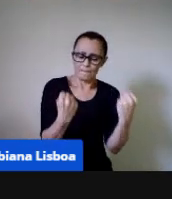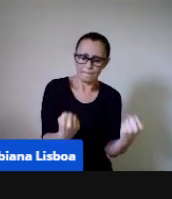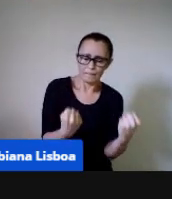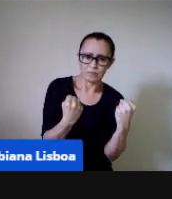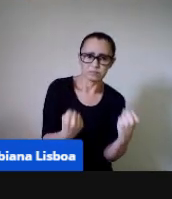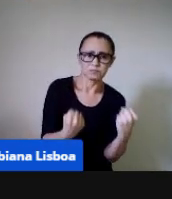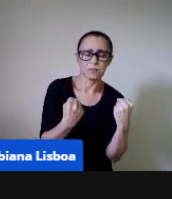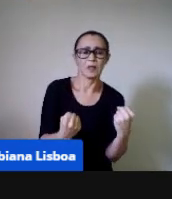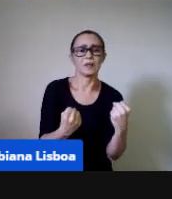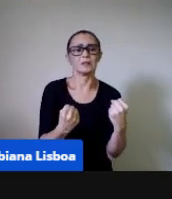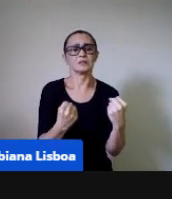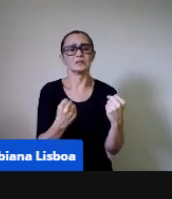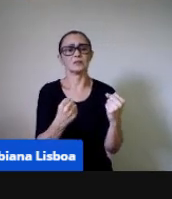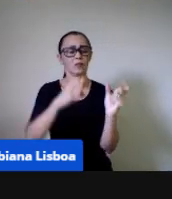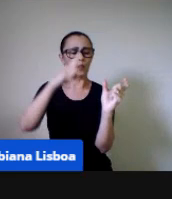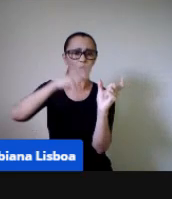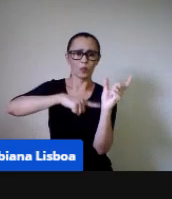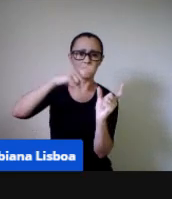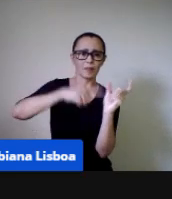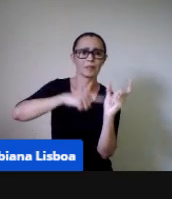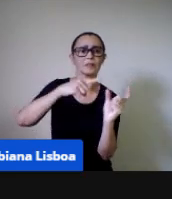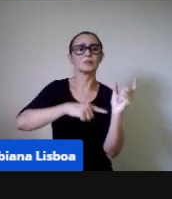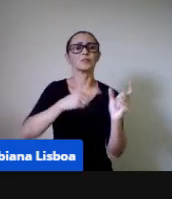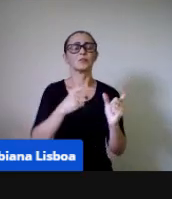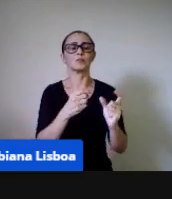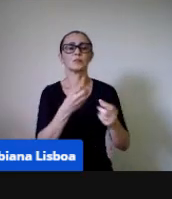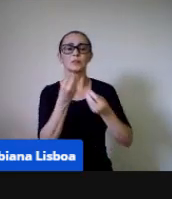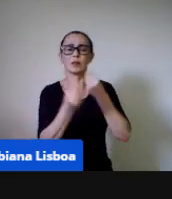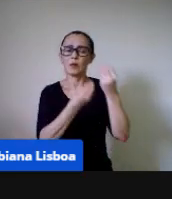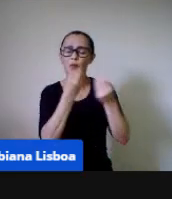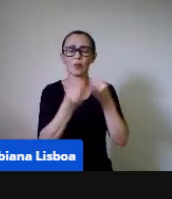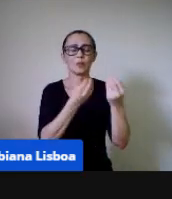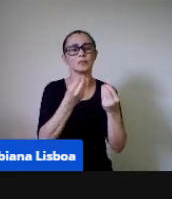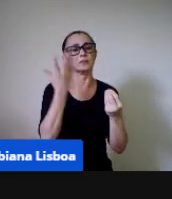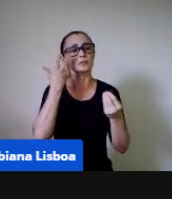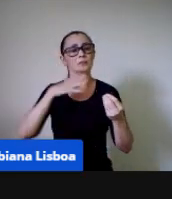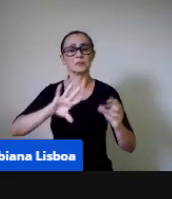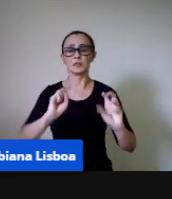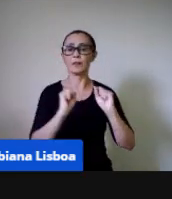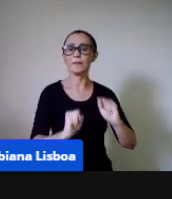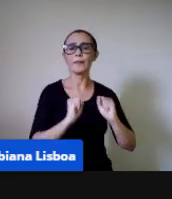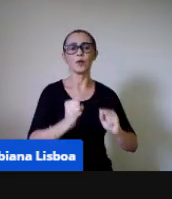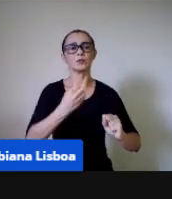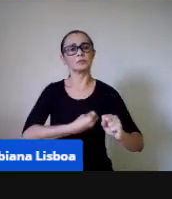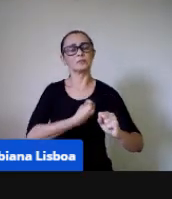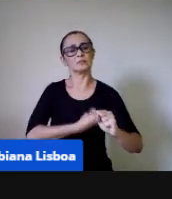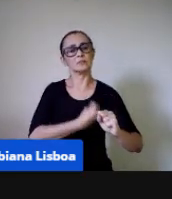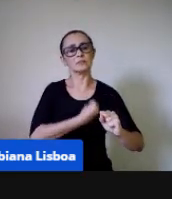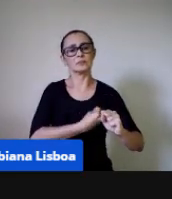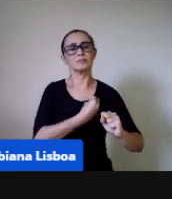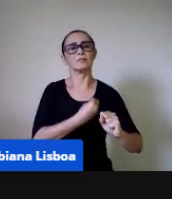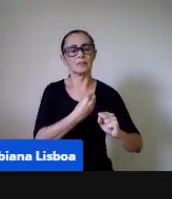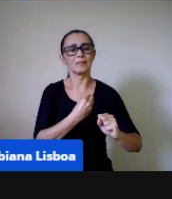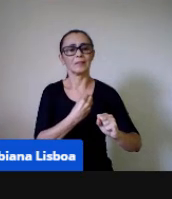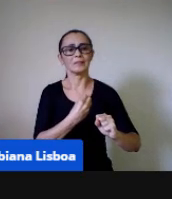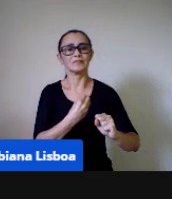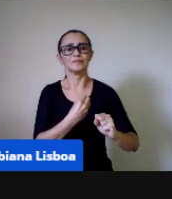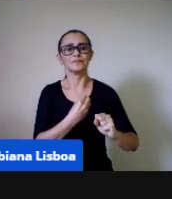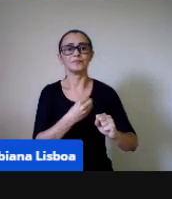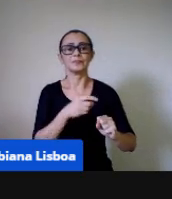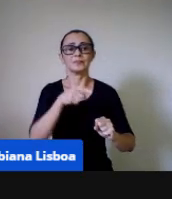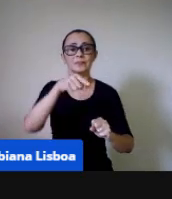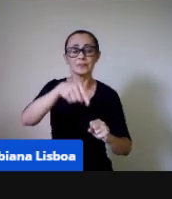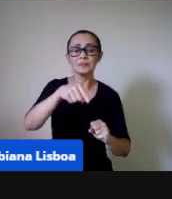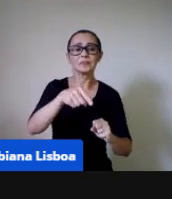temperatura, enfim, e as crianças, elas podem participar de situações nos quais as medidas, a medida